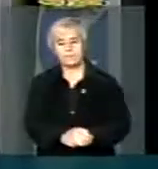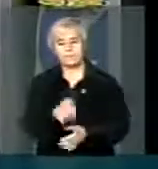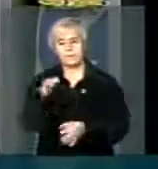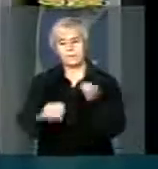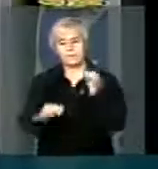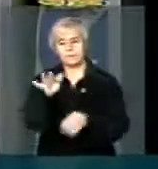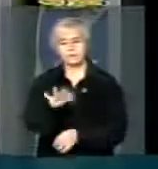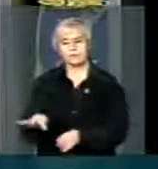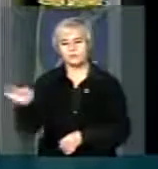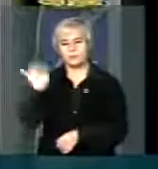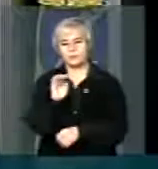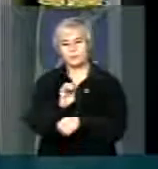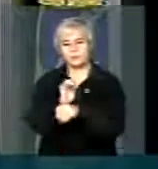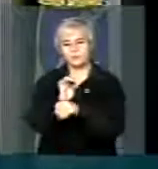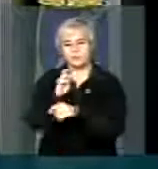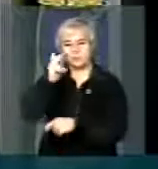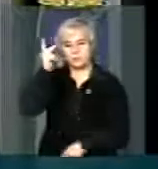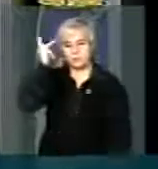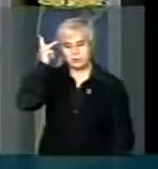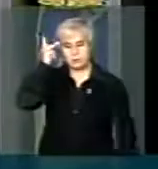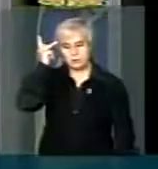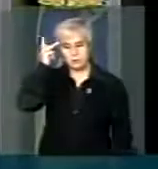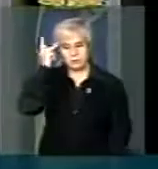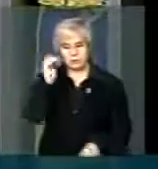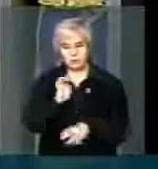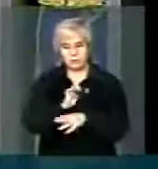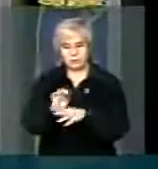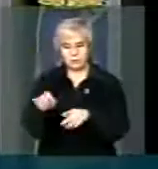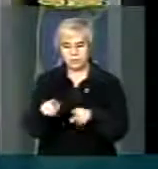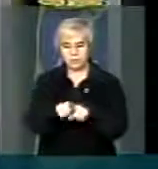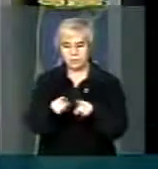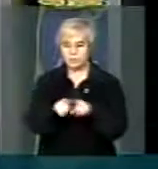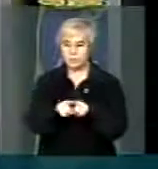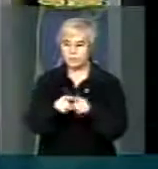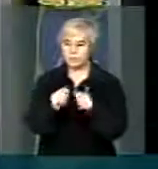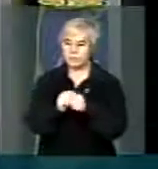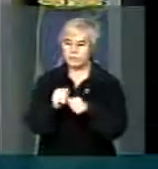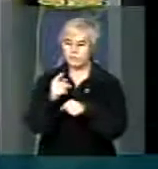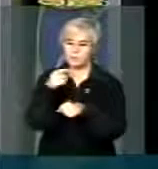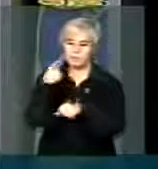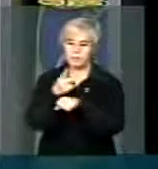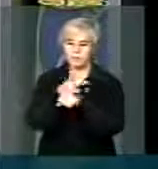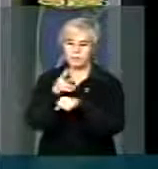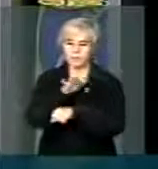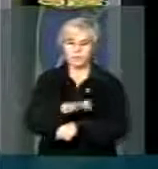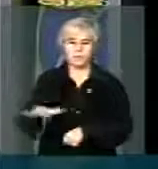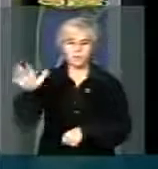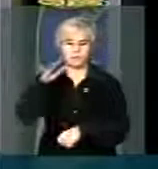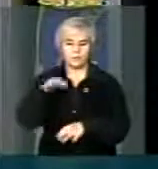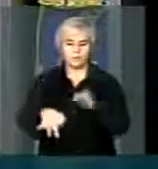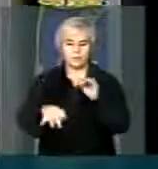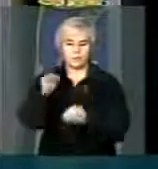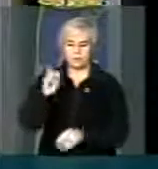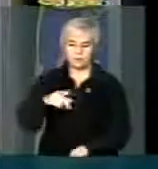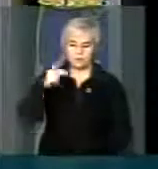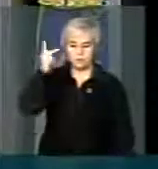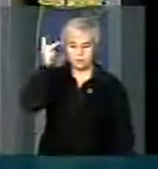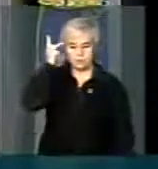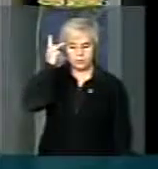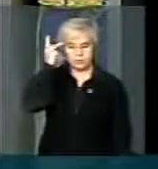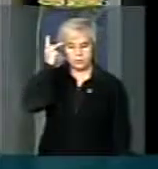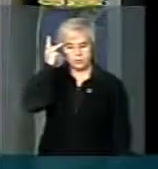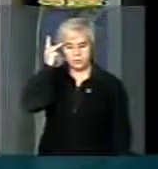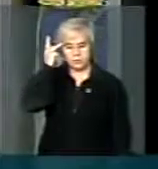Justiça Federal do Estado de São Paulo, ofício encaminhado ao Procurador-Geral da Justiça de São Paulo, Dr. Márcio Fernando Elias Rosa,